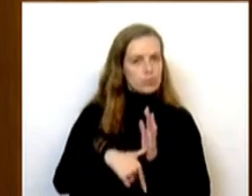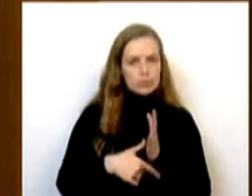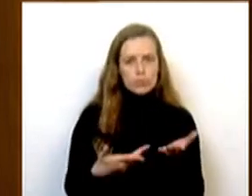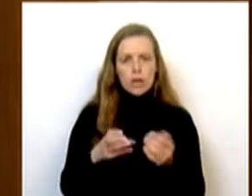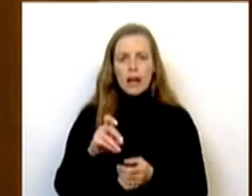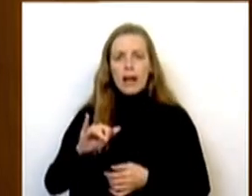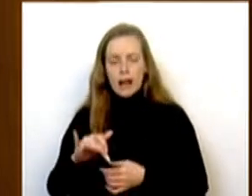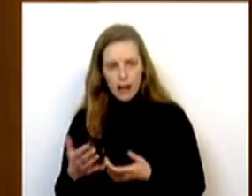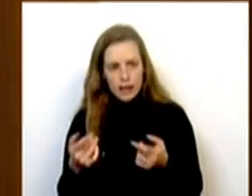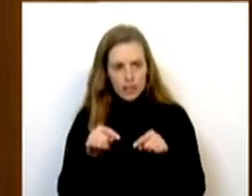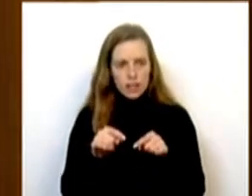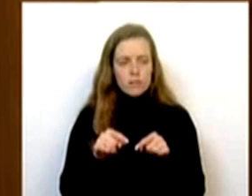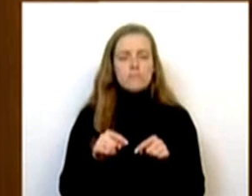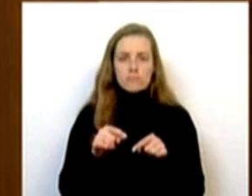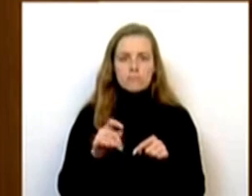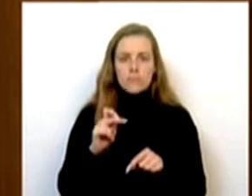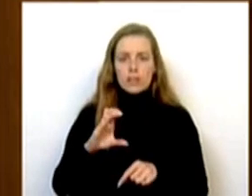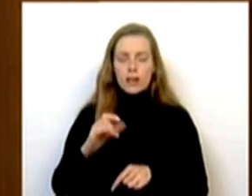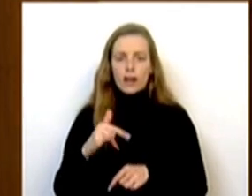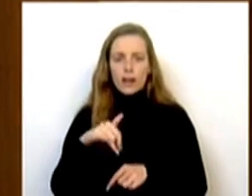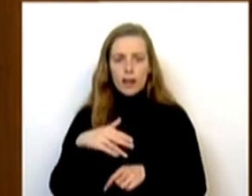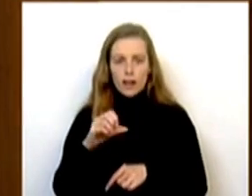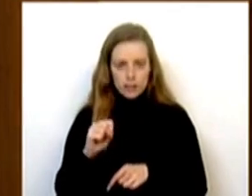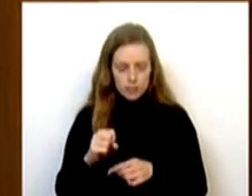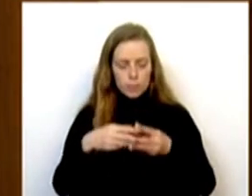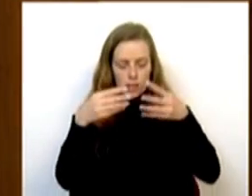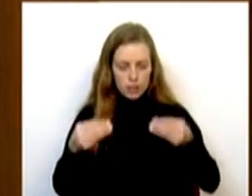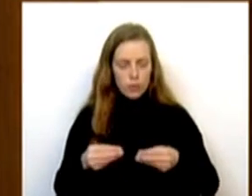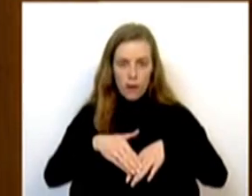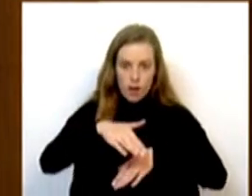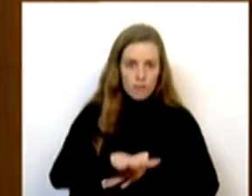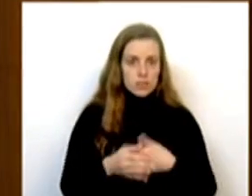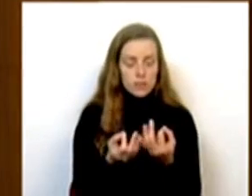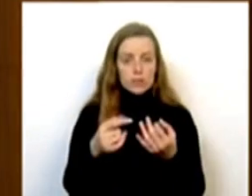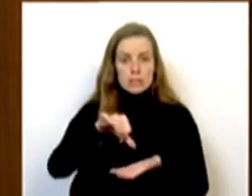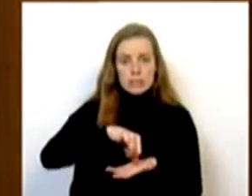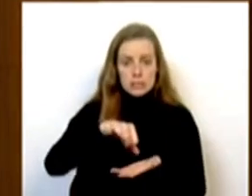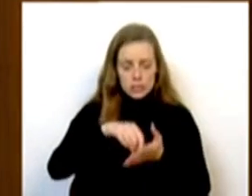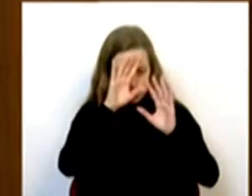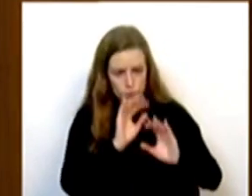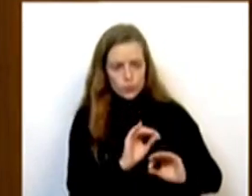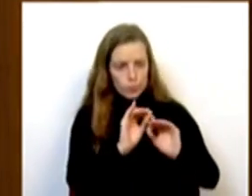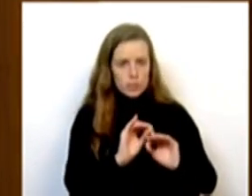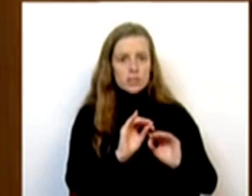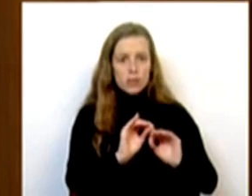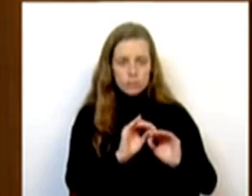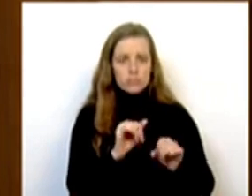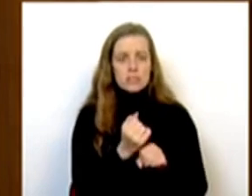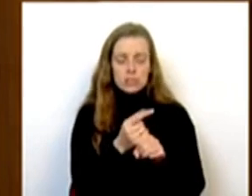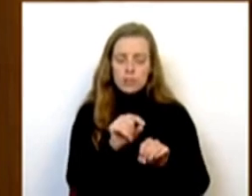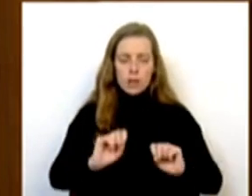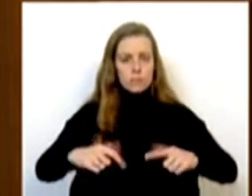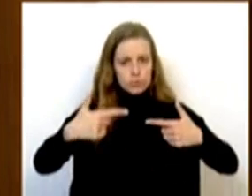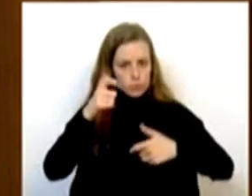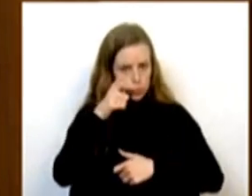EUCAI e o Actin, que é uma plataforma europeia avançada e rede de centros de formação e exercícios de cibersegurança,